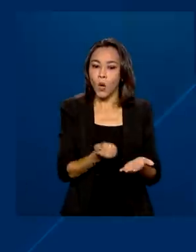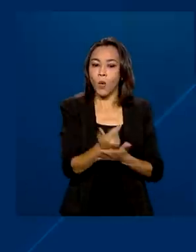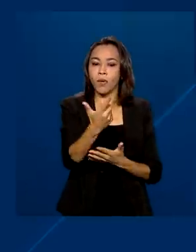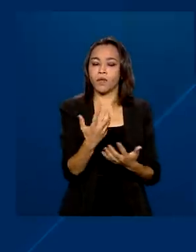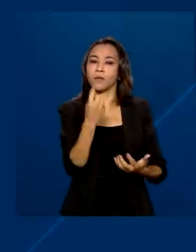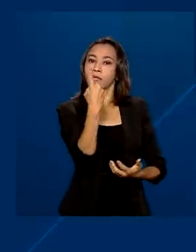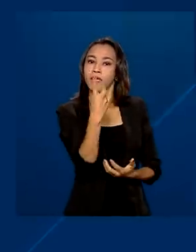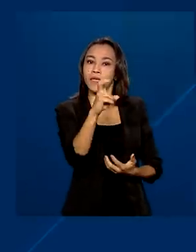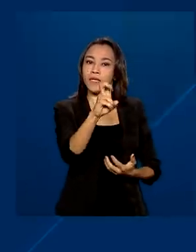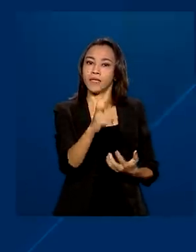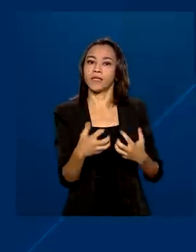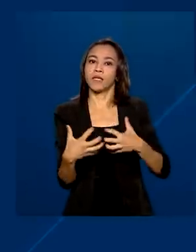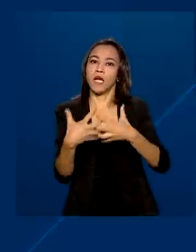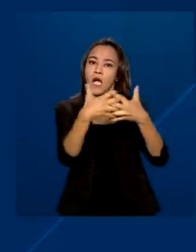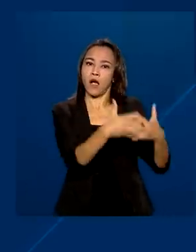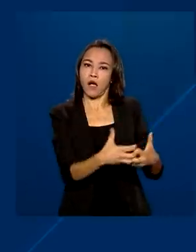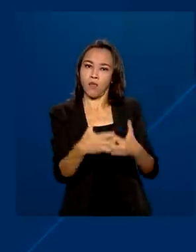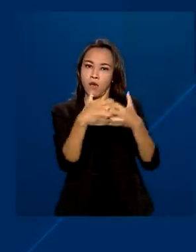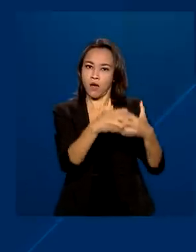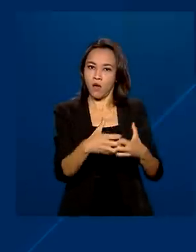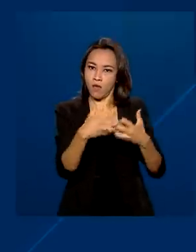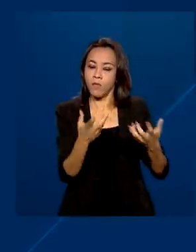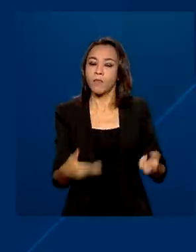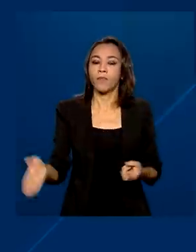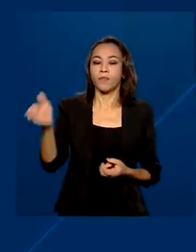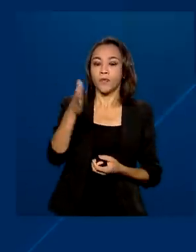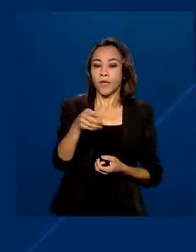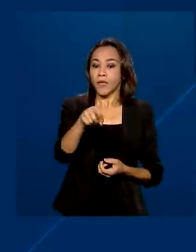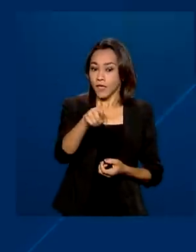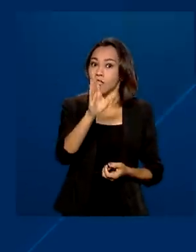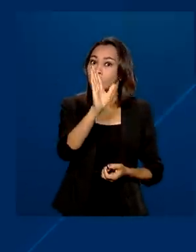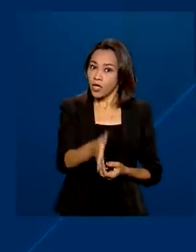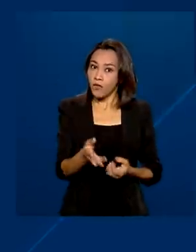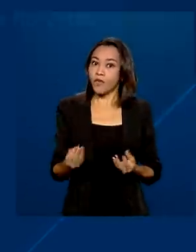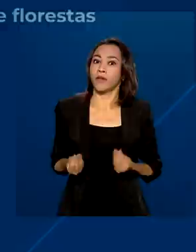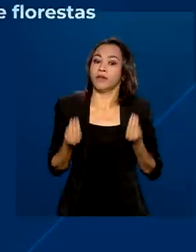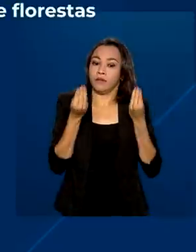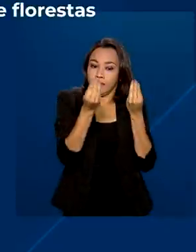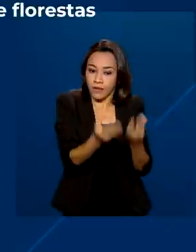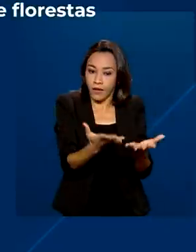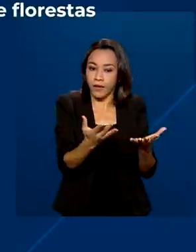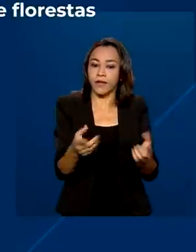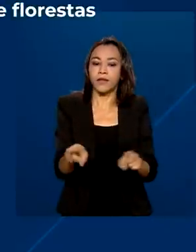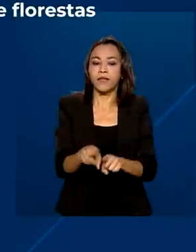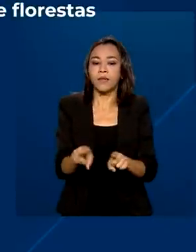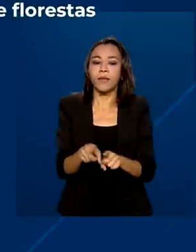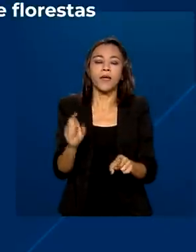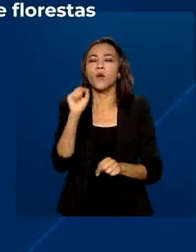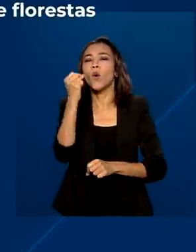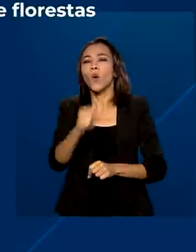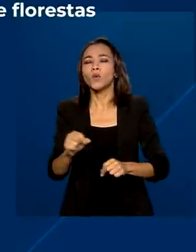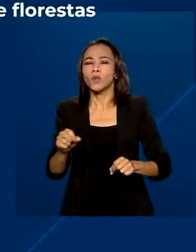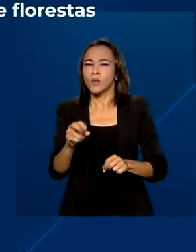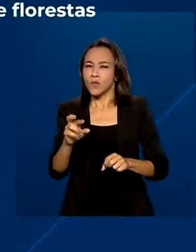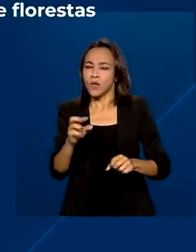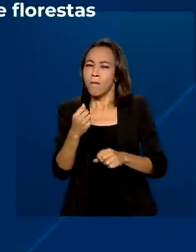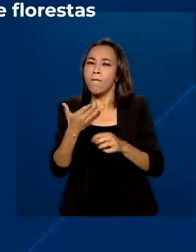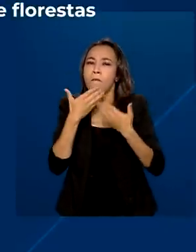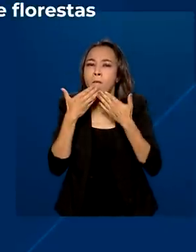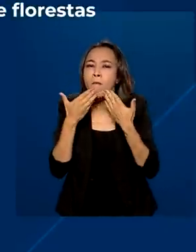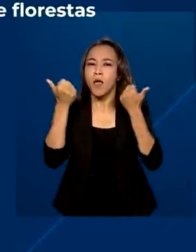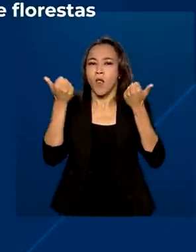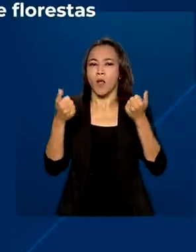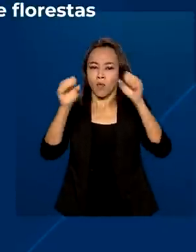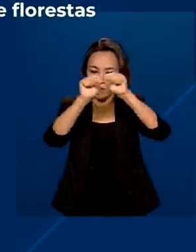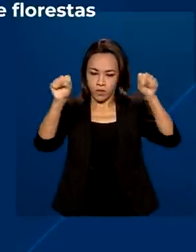bombeiros desenhados para proteção aos biomas, um deles já foi entregue e aprimorado o sistema de monitoramento por